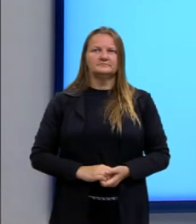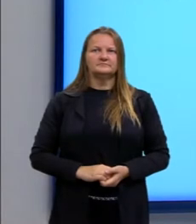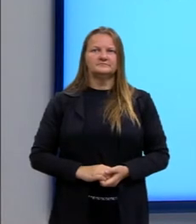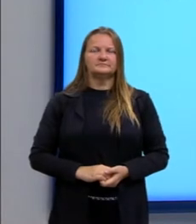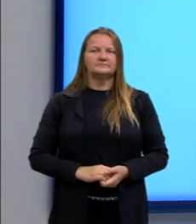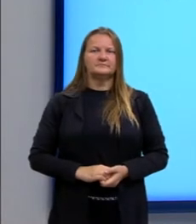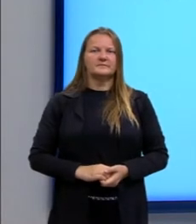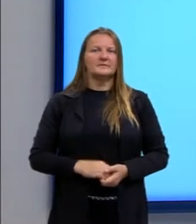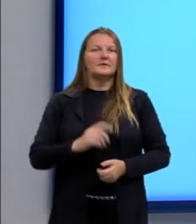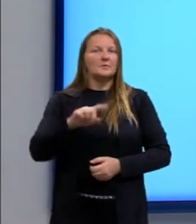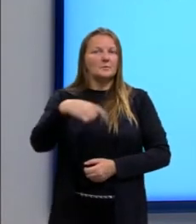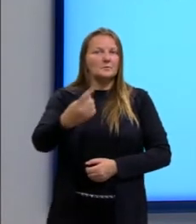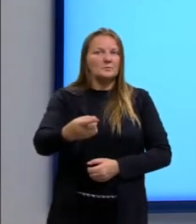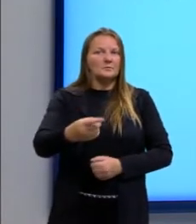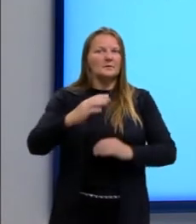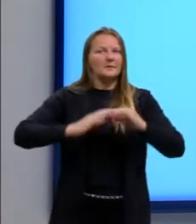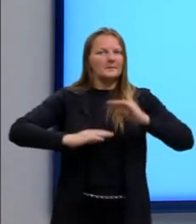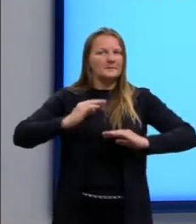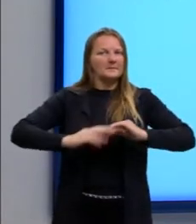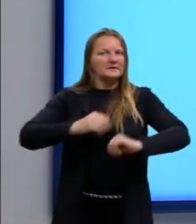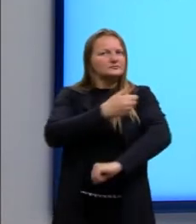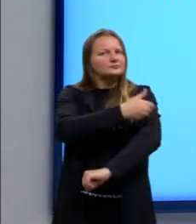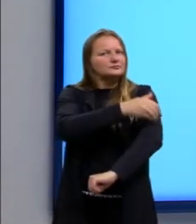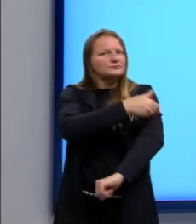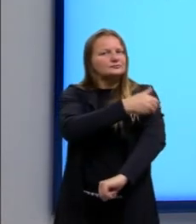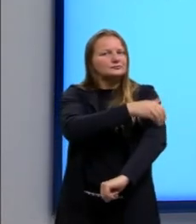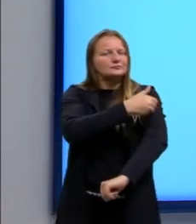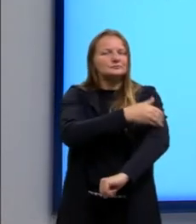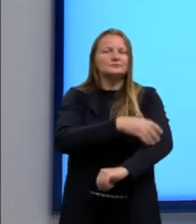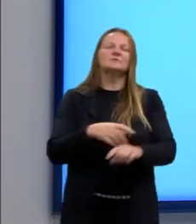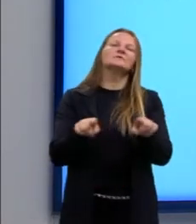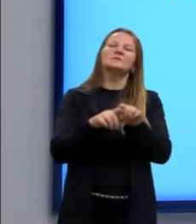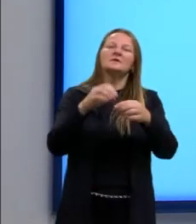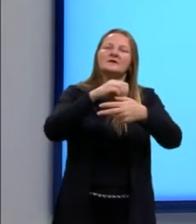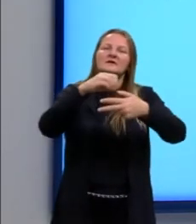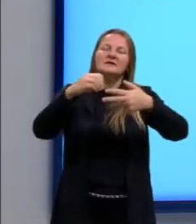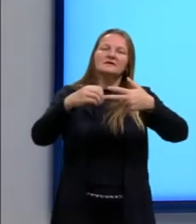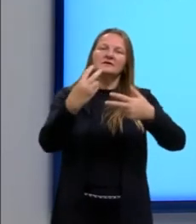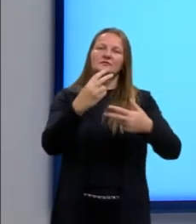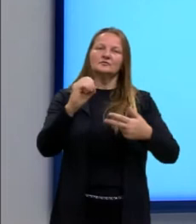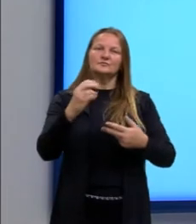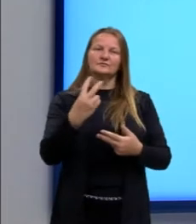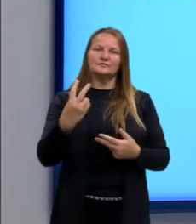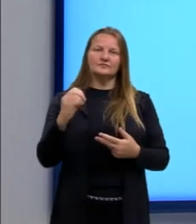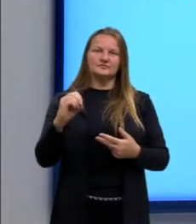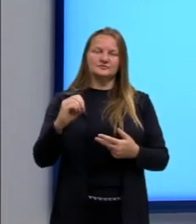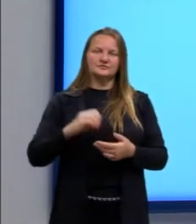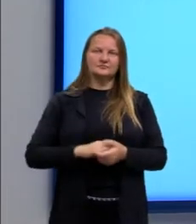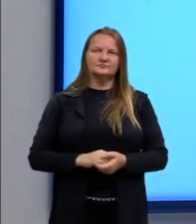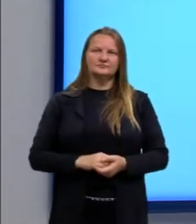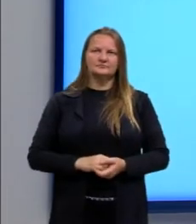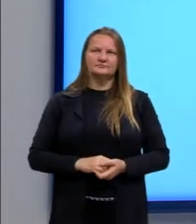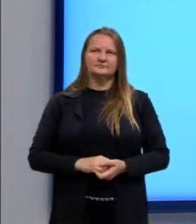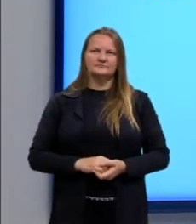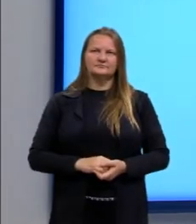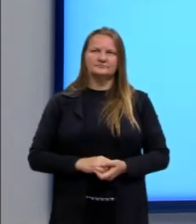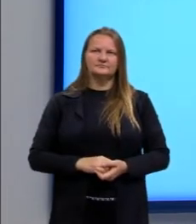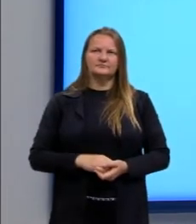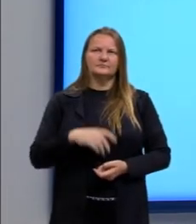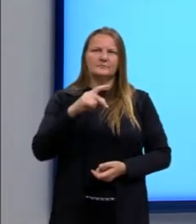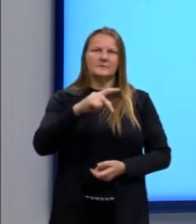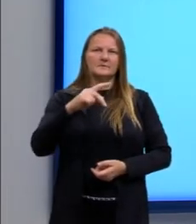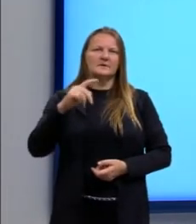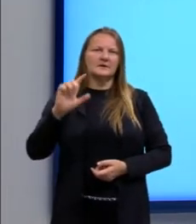Bom, passando, então, para a próxima. Essa é uma questão do Enem de 2020, do PPL, certo? Que